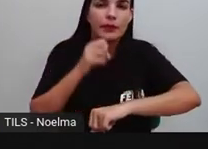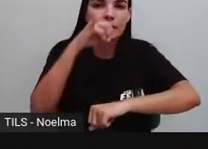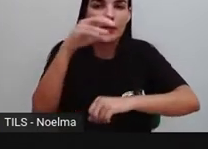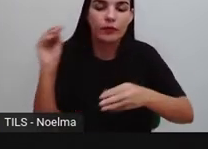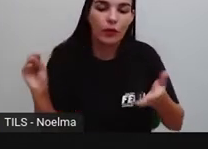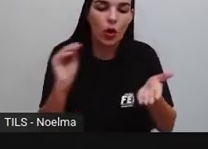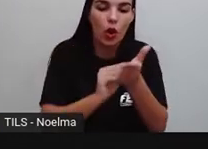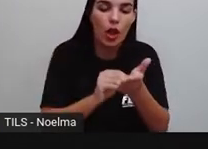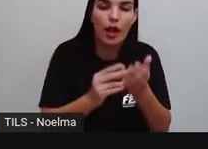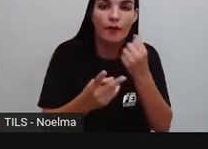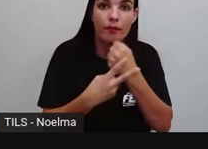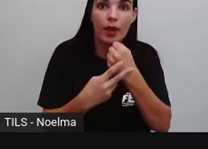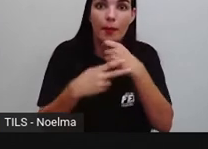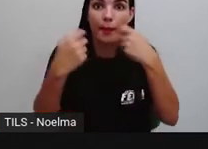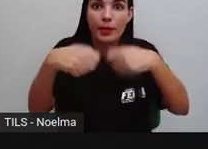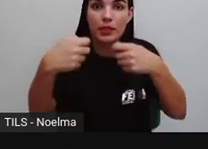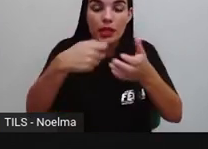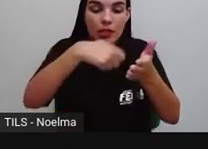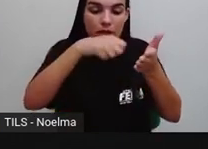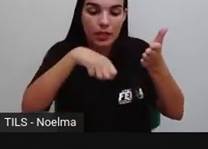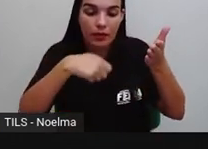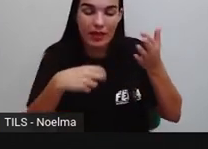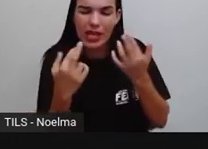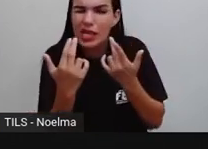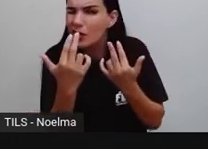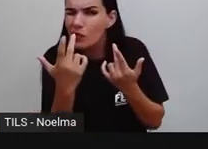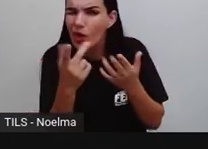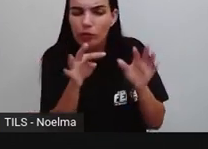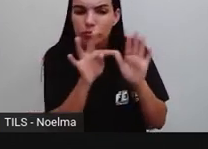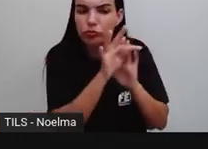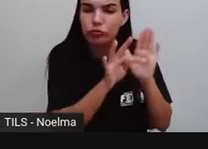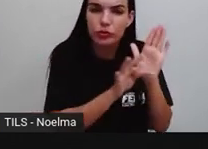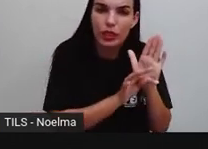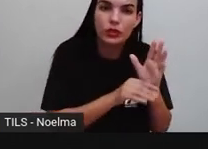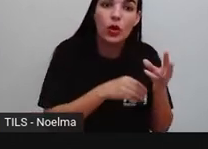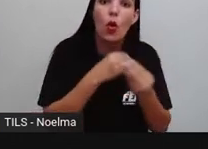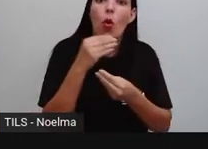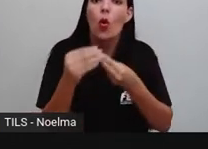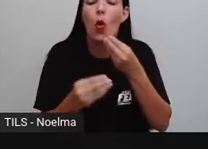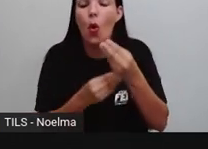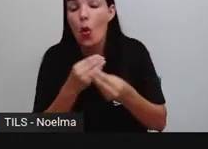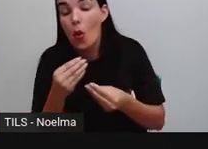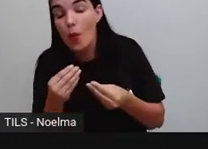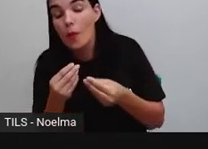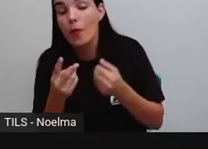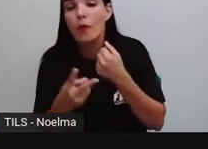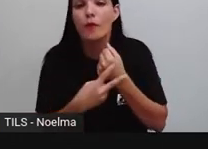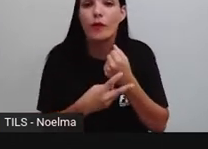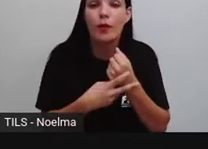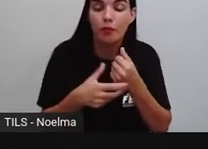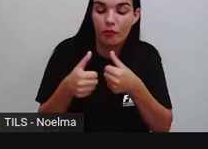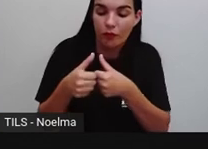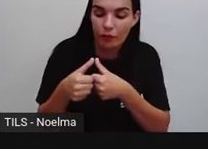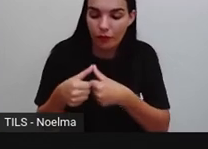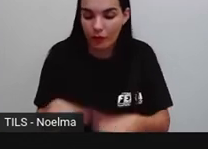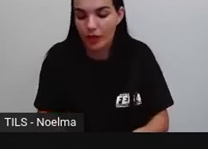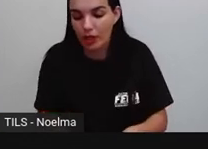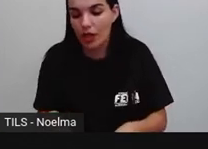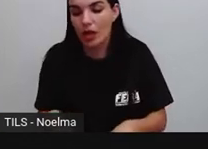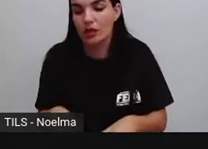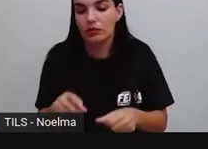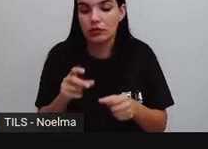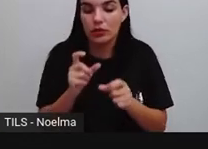vocês vão escrever o verbo como está no texto, como esse verbo ficaria no infinitivo e qual é a